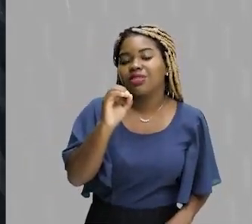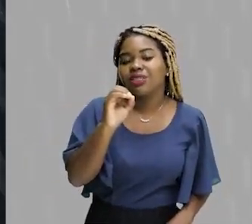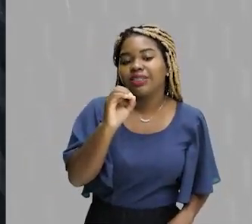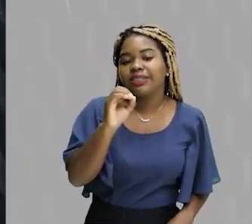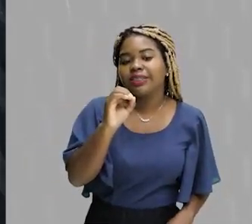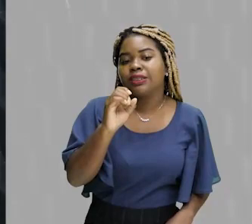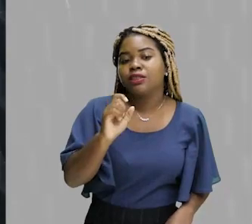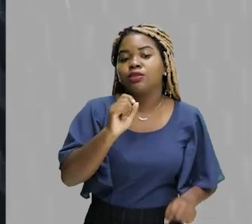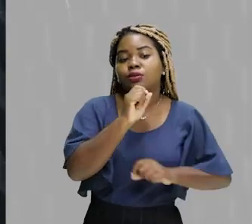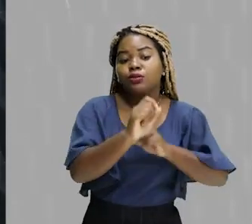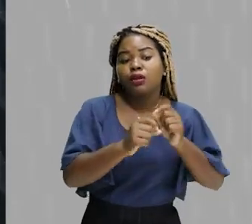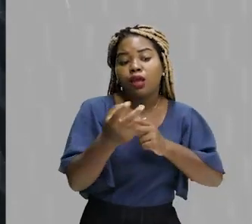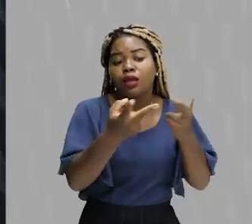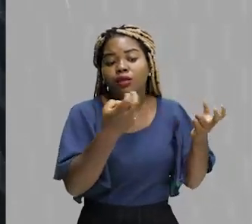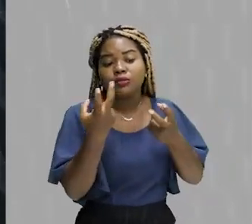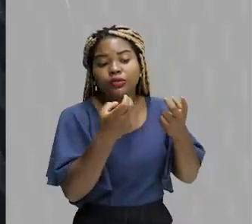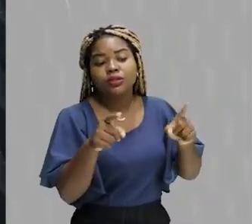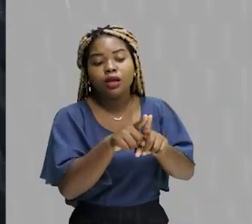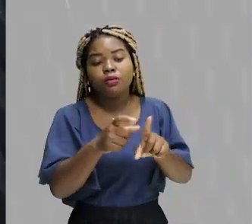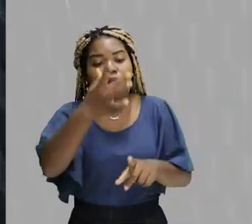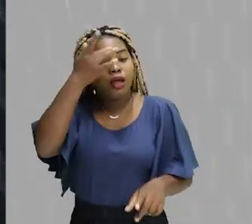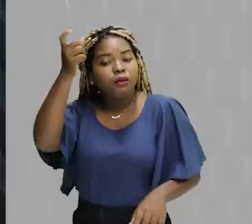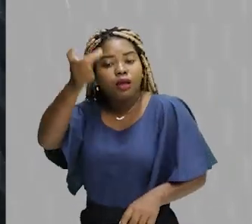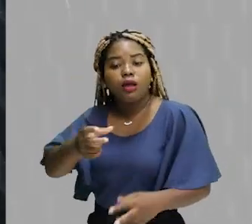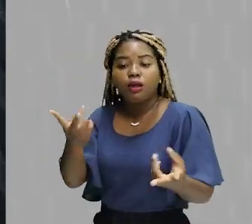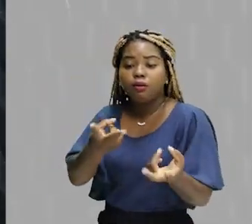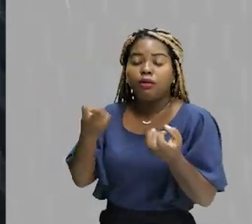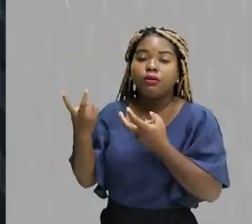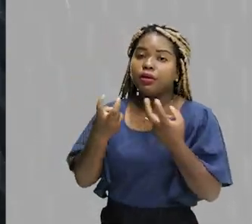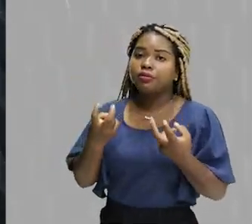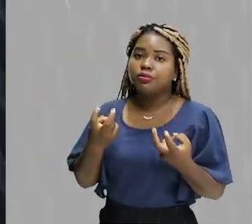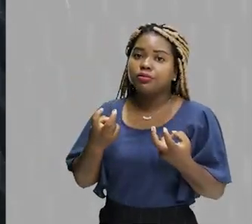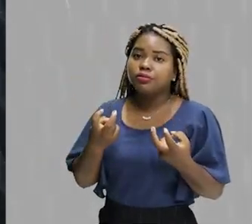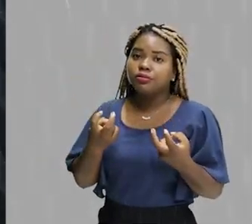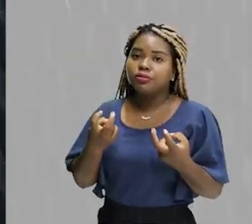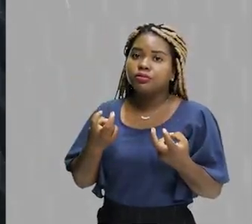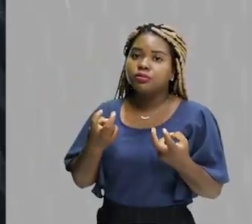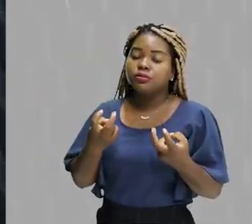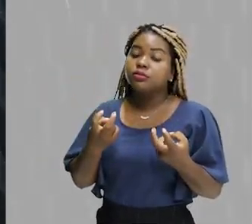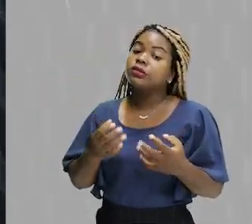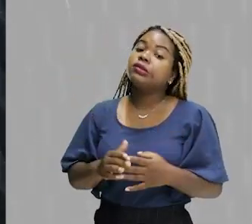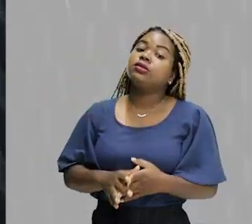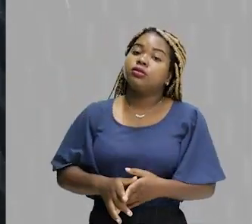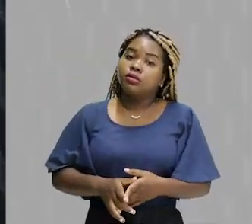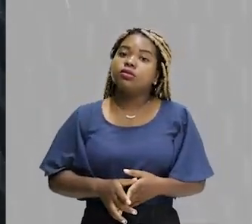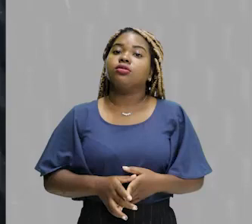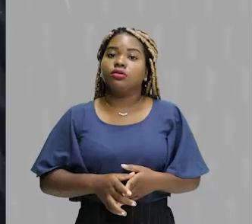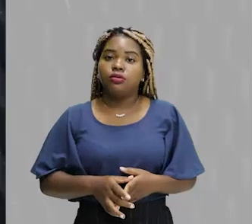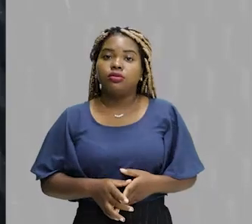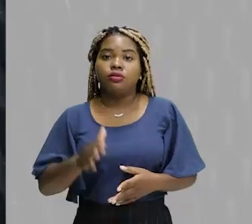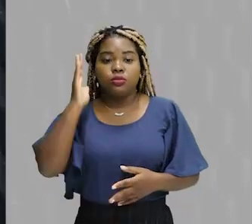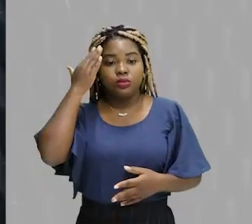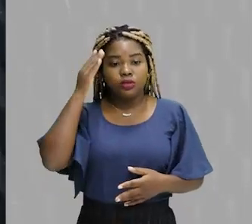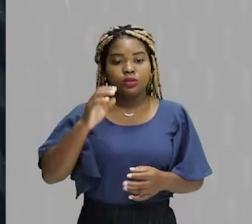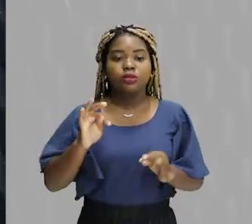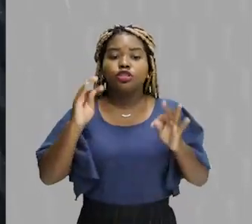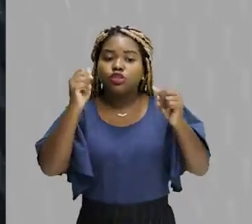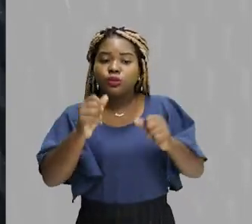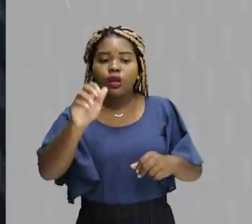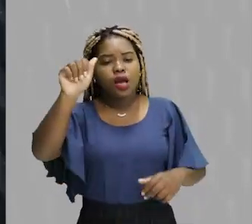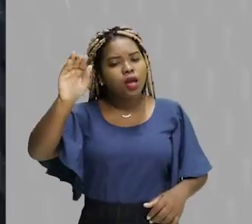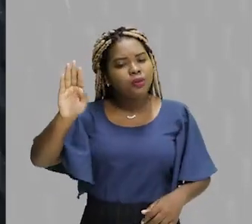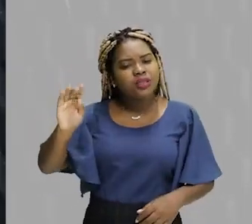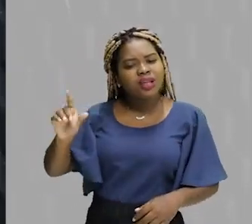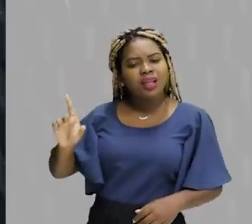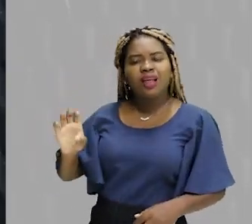vai ser percebido, como do sujeito que percebe. Então, entenda da seguinte maneira. De todas essas alternativas